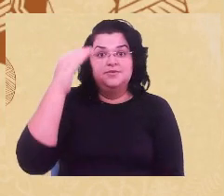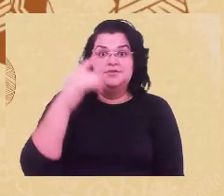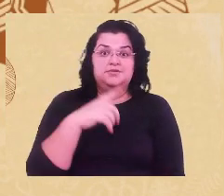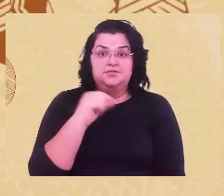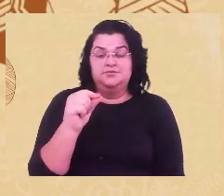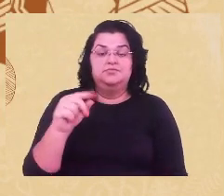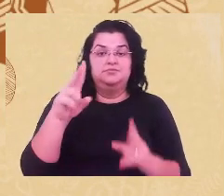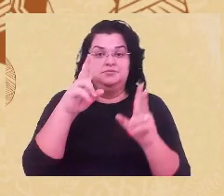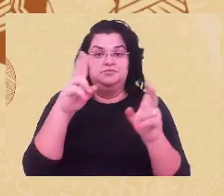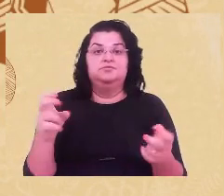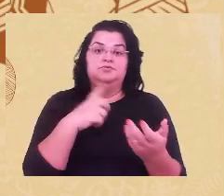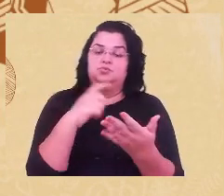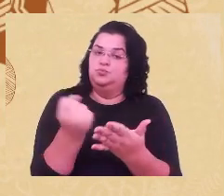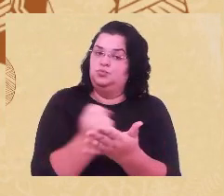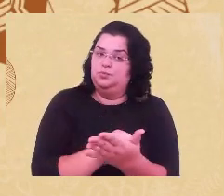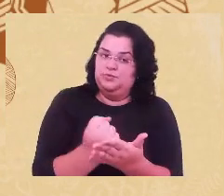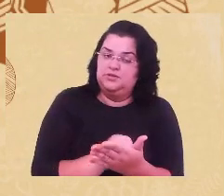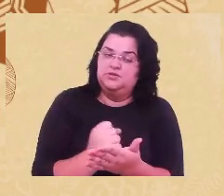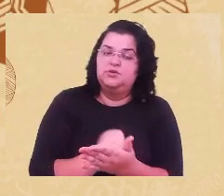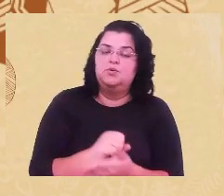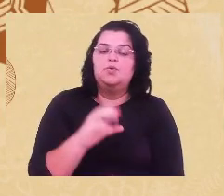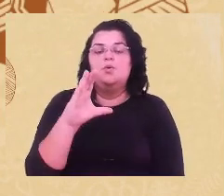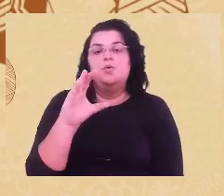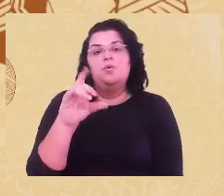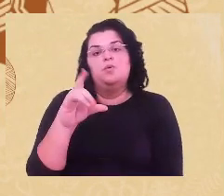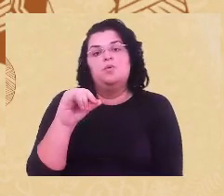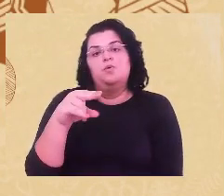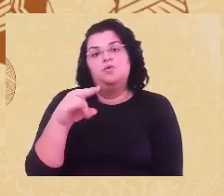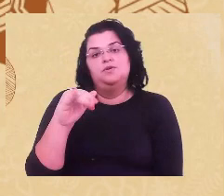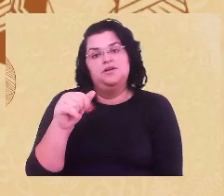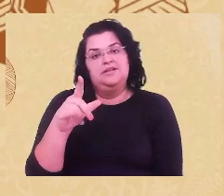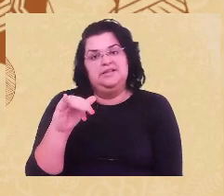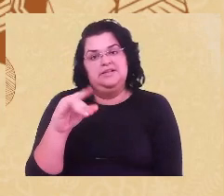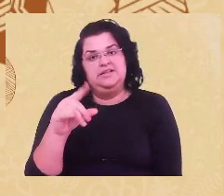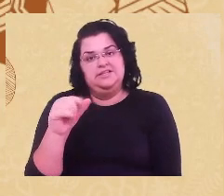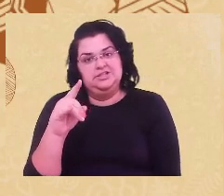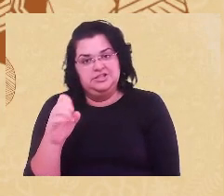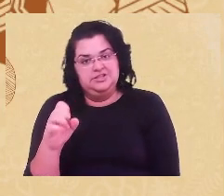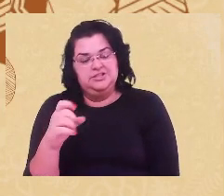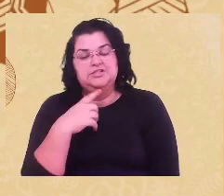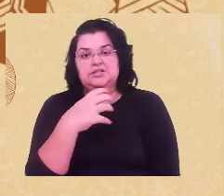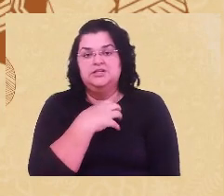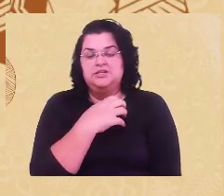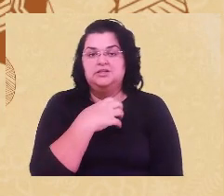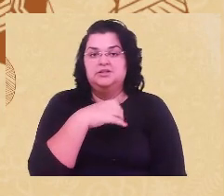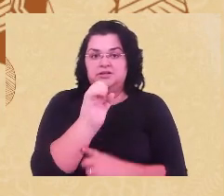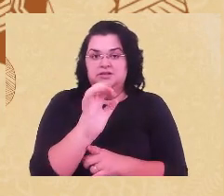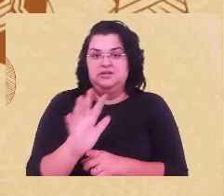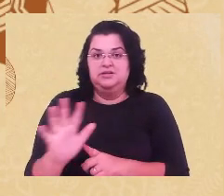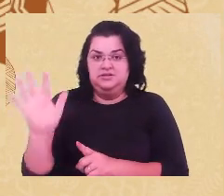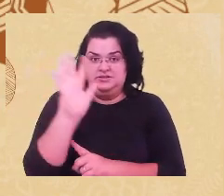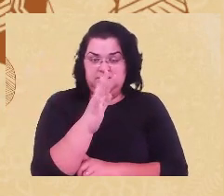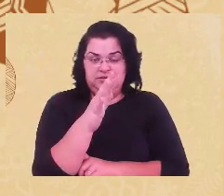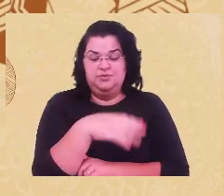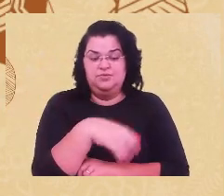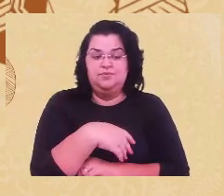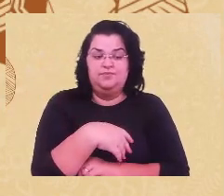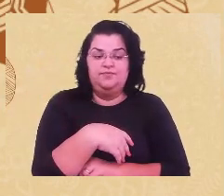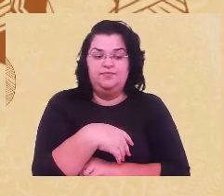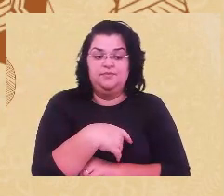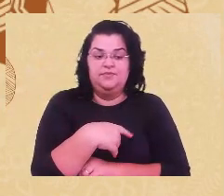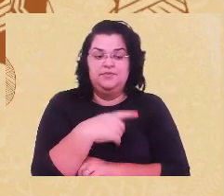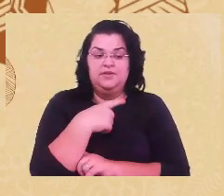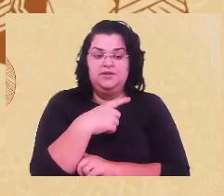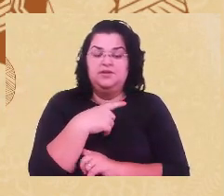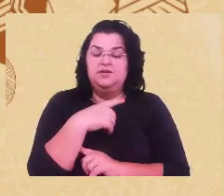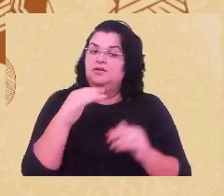dominação da colonialidade, não desatrela isso do Estado, mas vai ter sendo isso no bojo